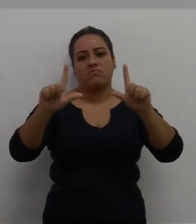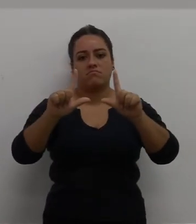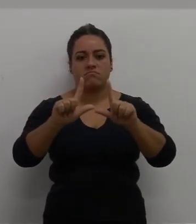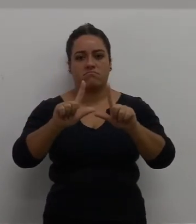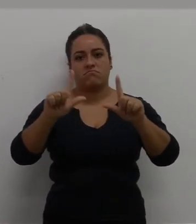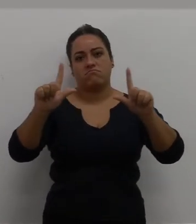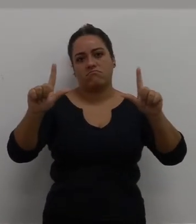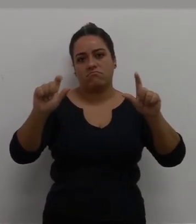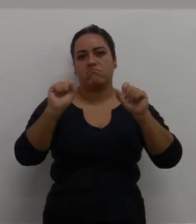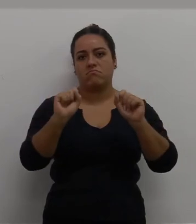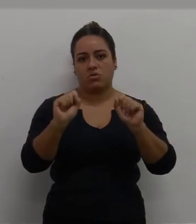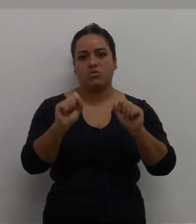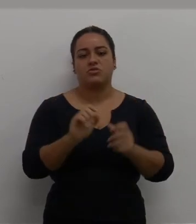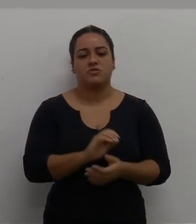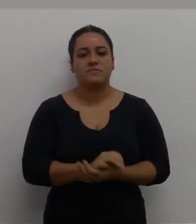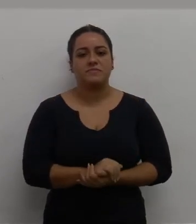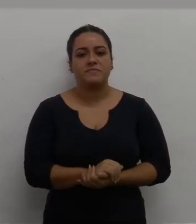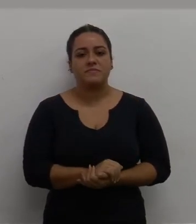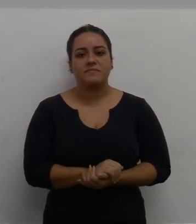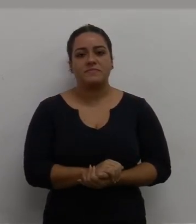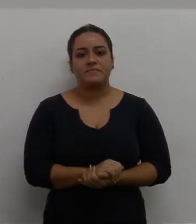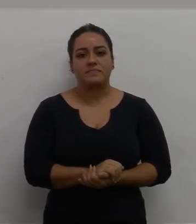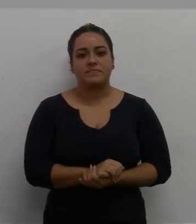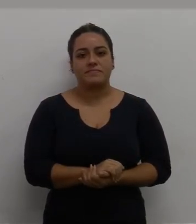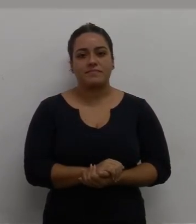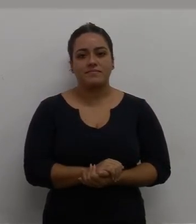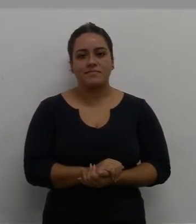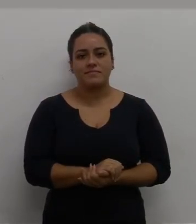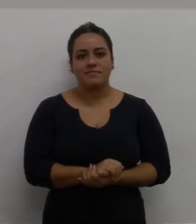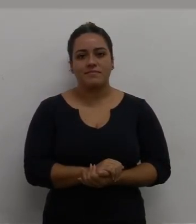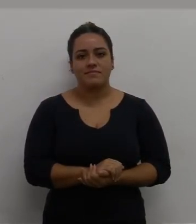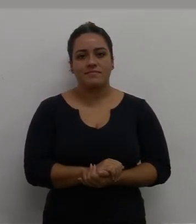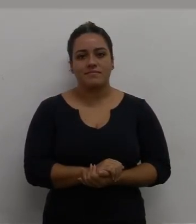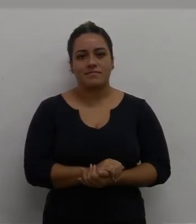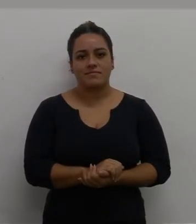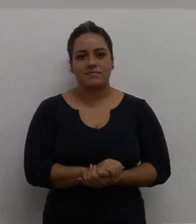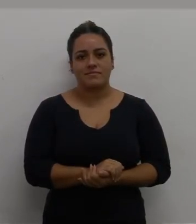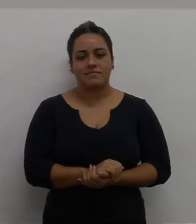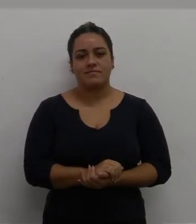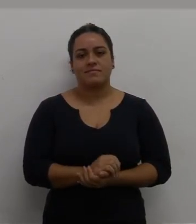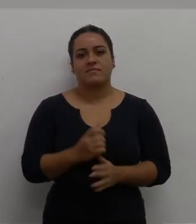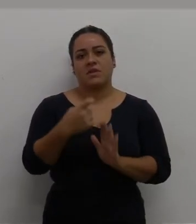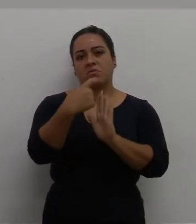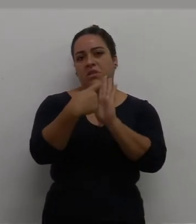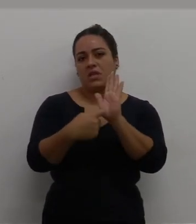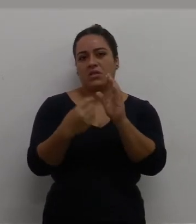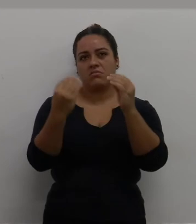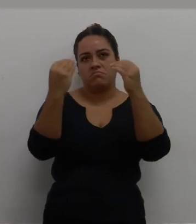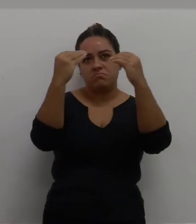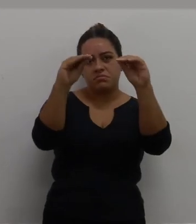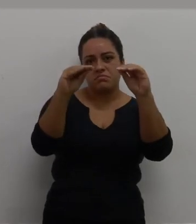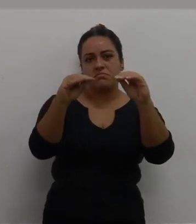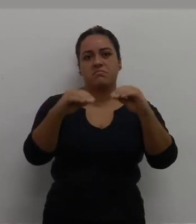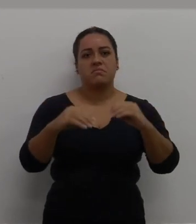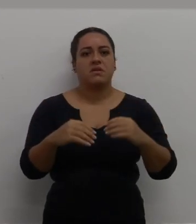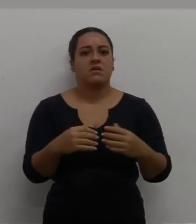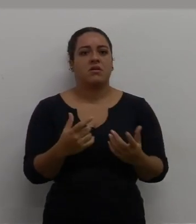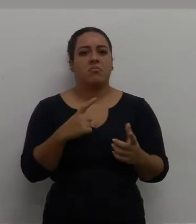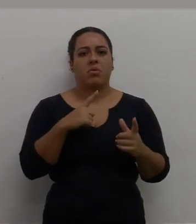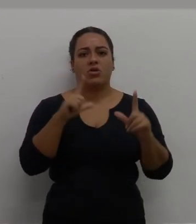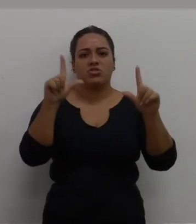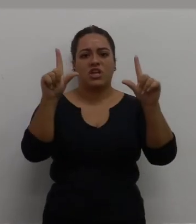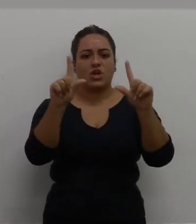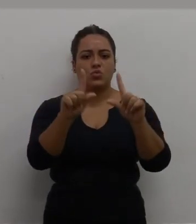Vai aparecer, tá? Uma figura que eu posso colocar aqui no texto, posso colocar aqui em cima, enfim, posso,